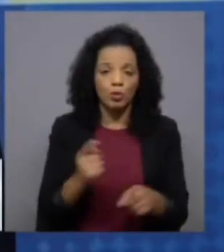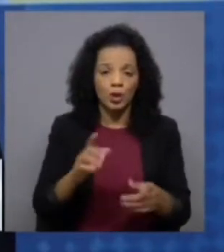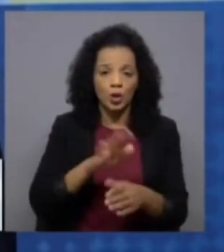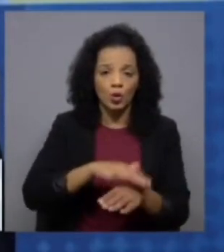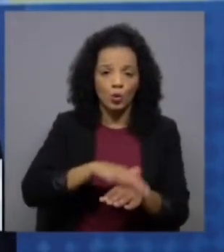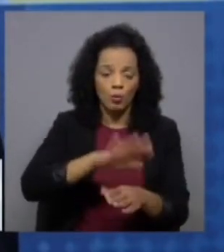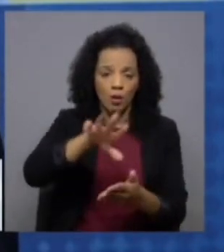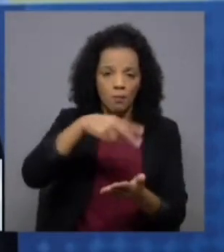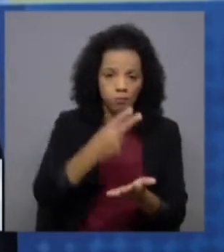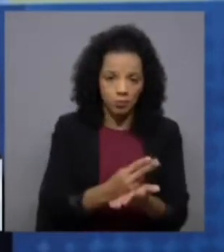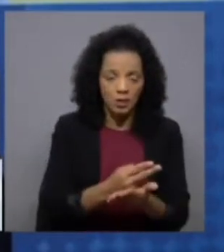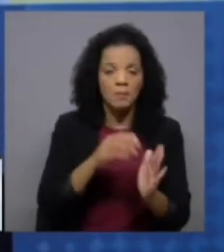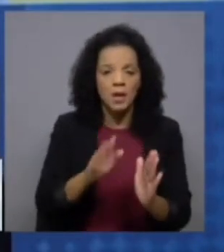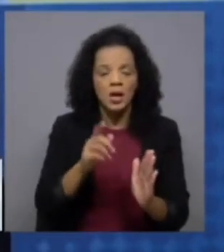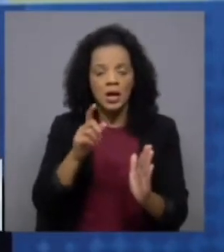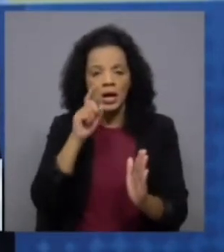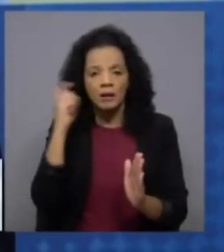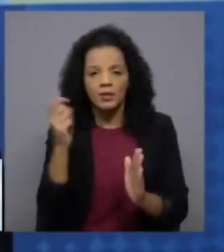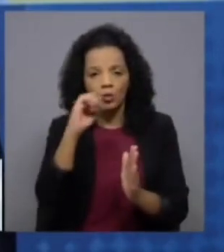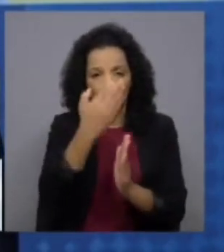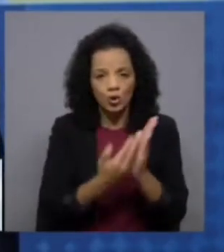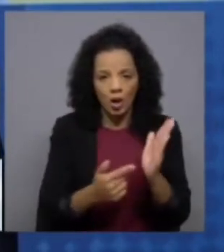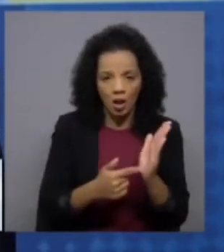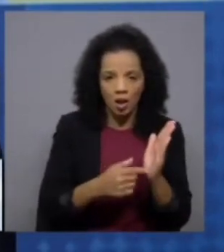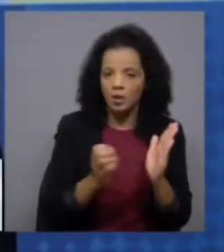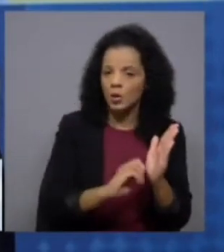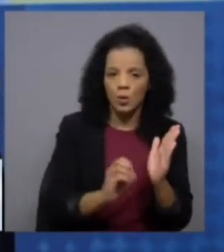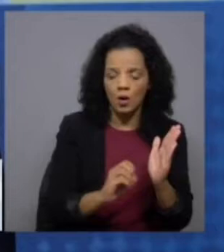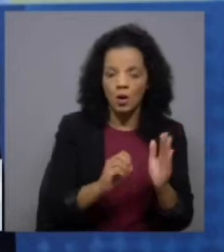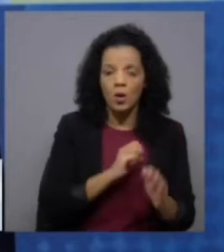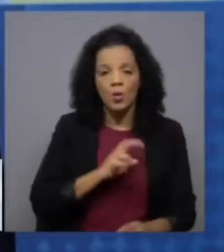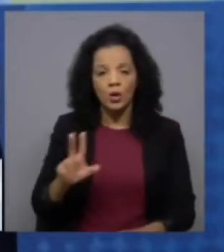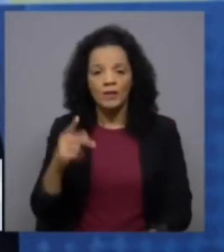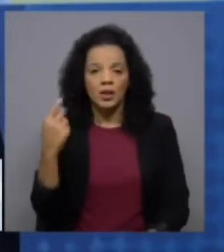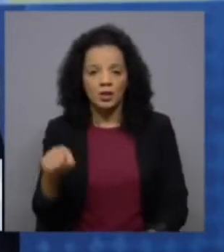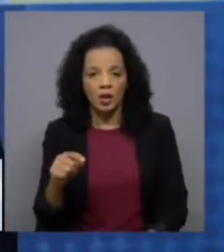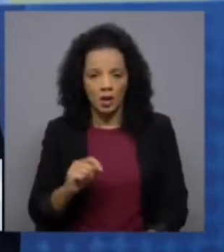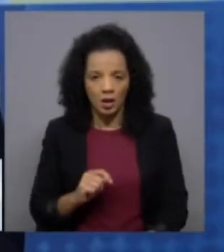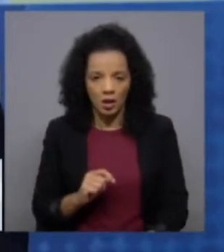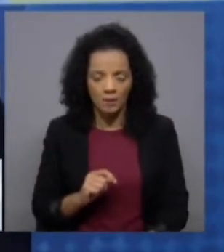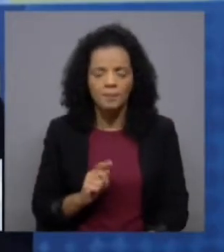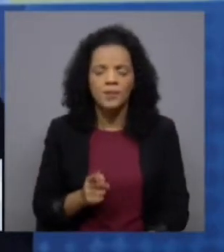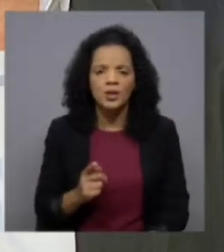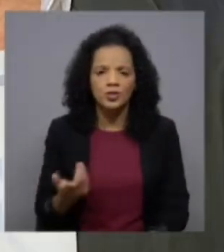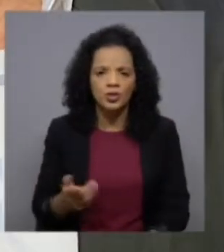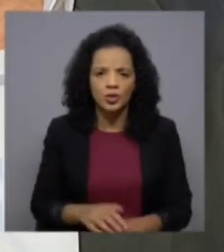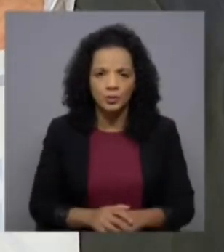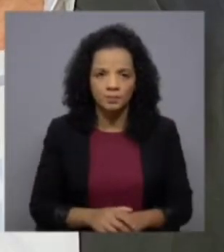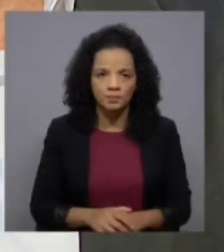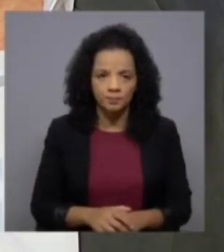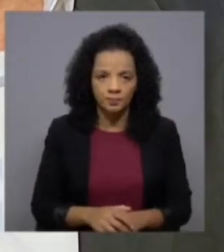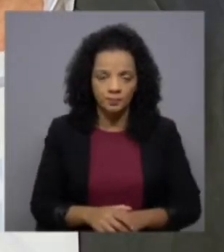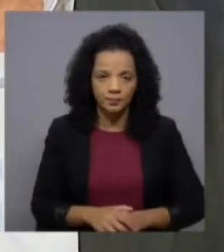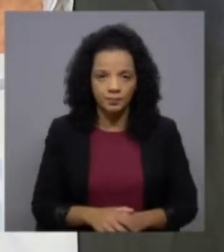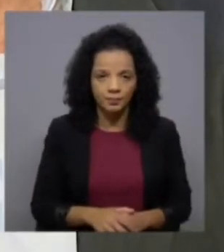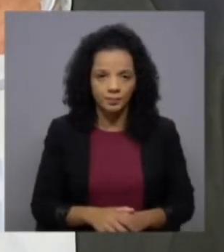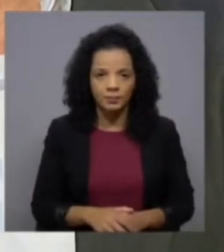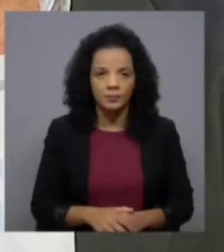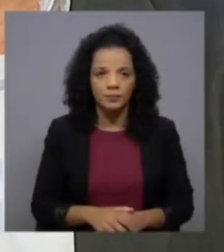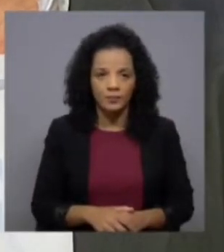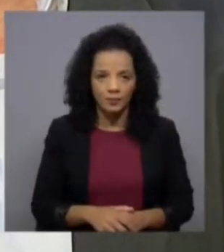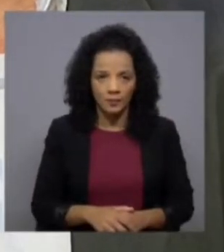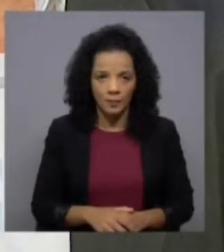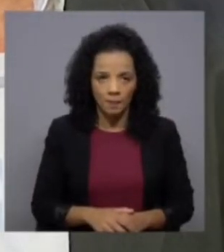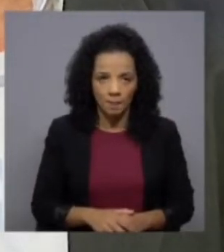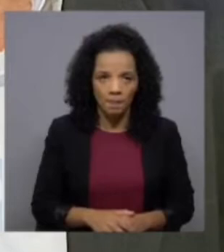mas há uma coisa que não está na revisão constitucional e que o livro tem que é descriminalizar a ofensa